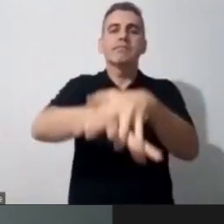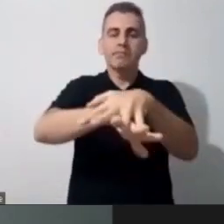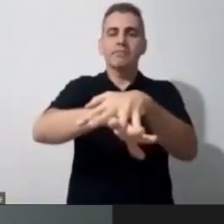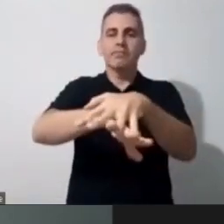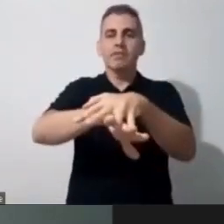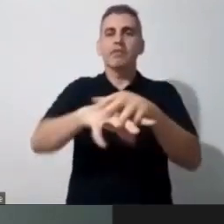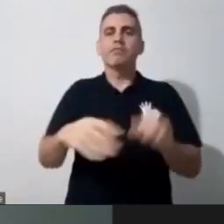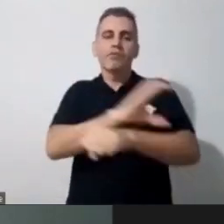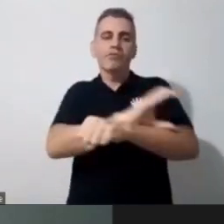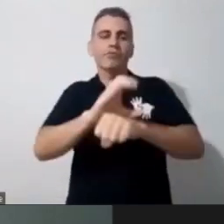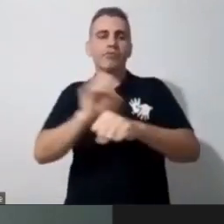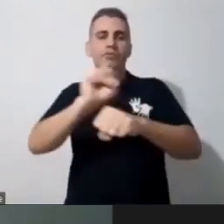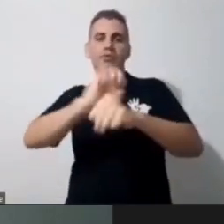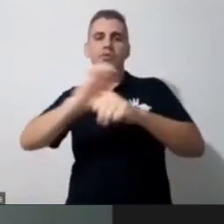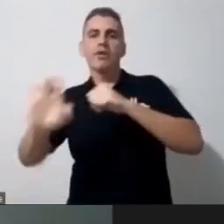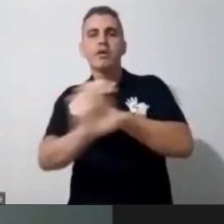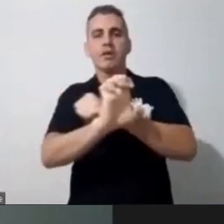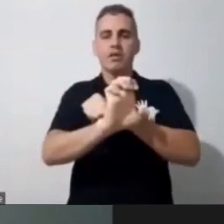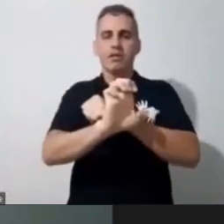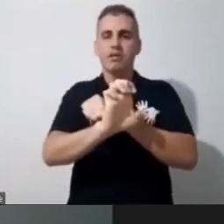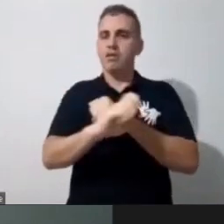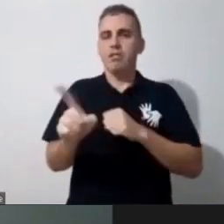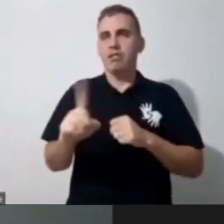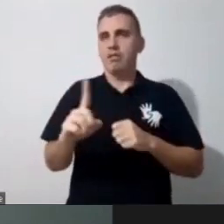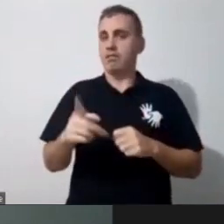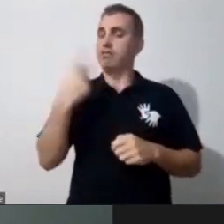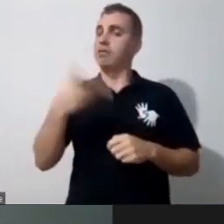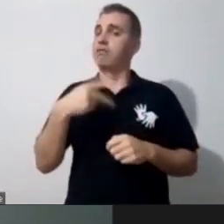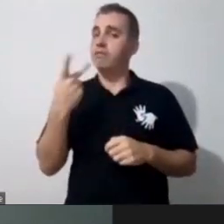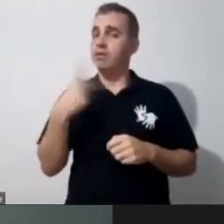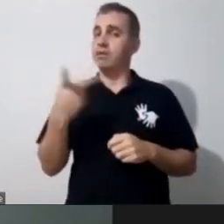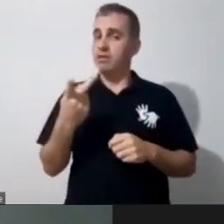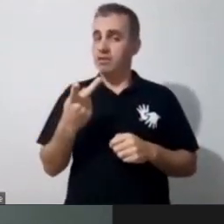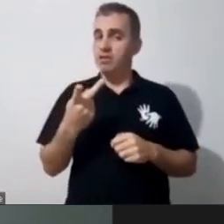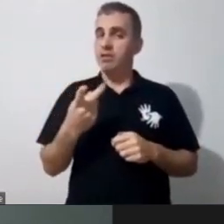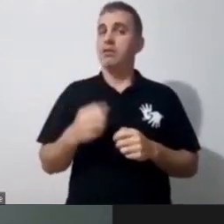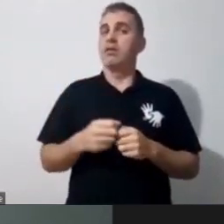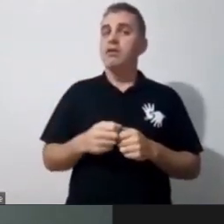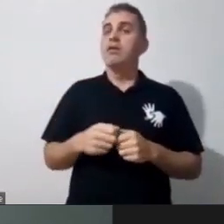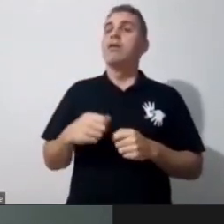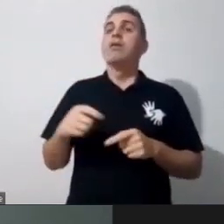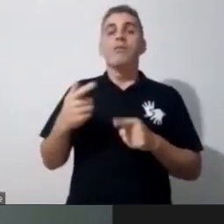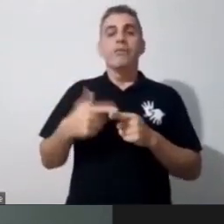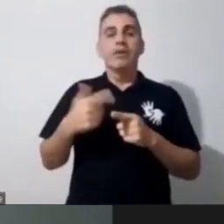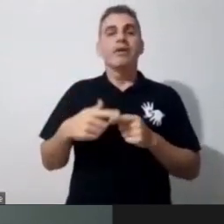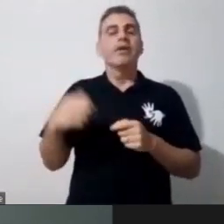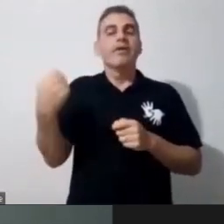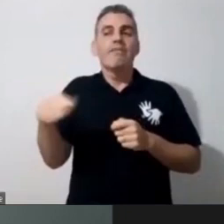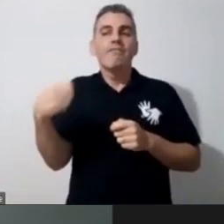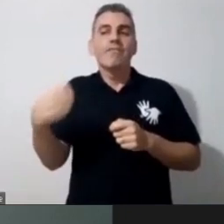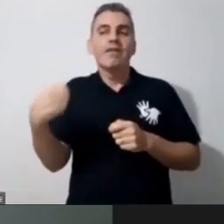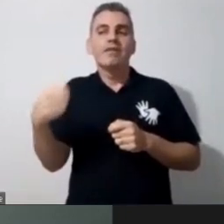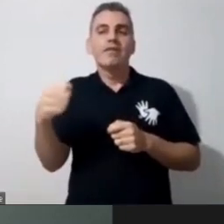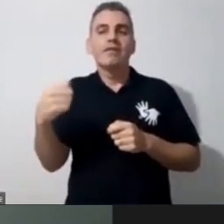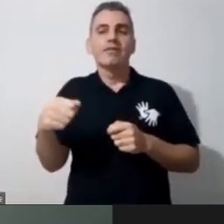Não, gente, a gente tá aqui falando porque a gente precisou também se reinventar dentro da área da educação